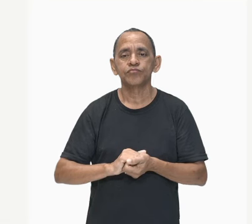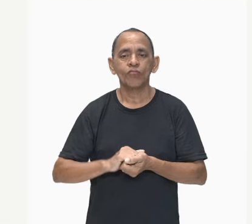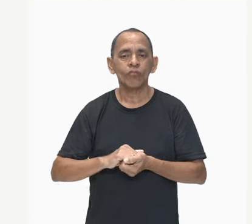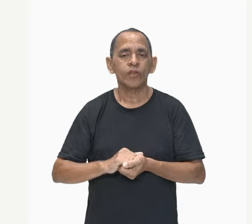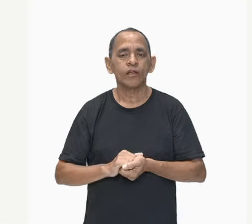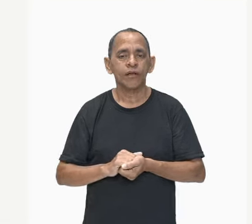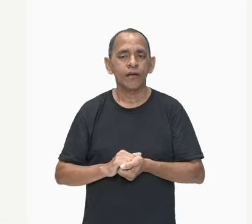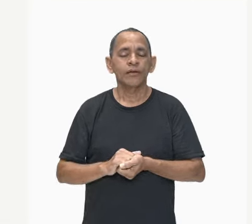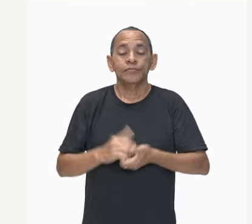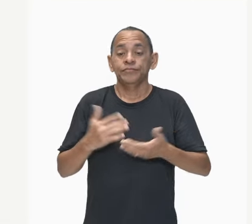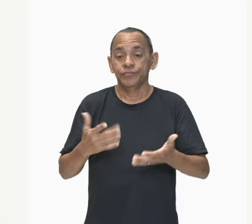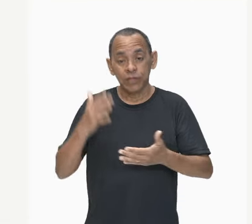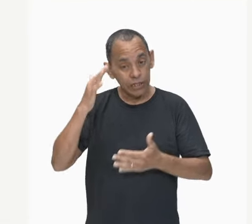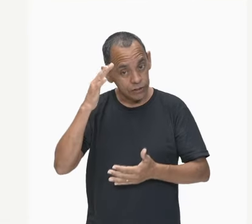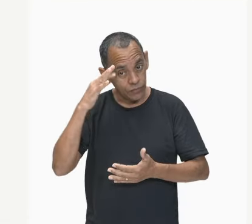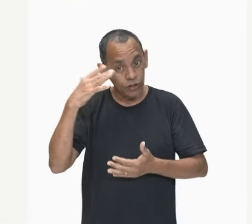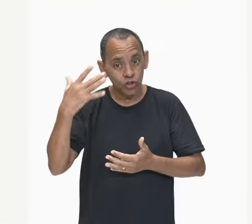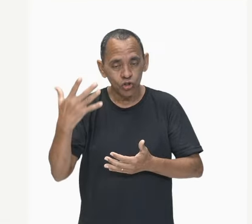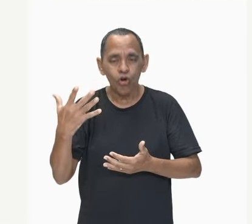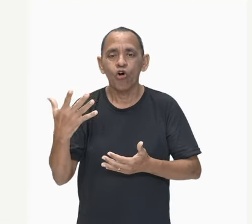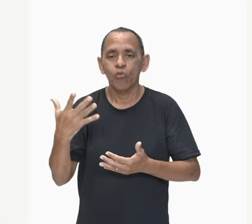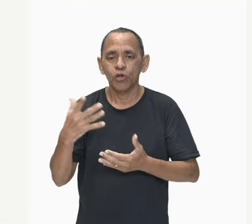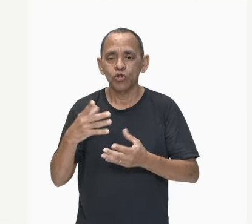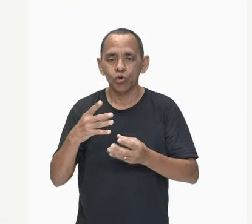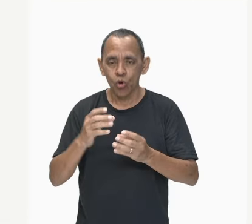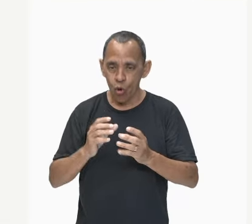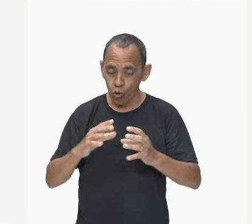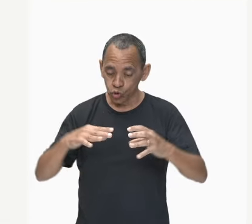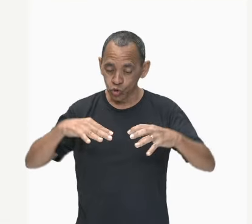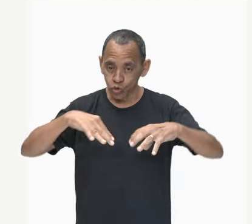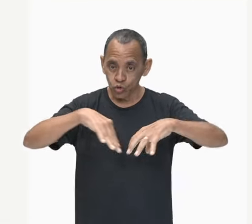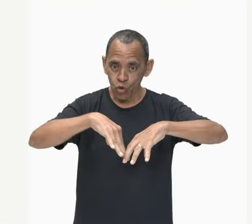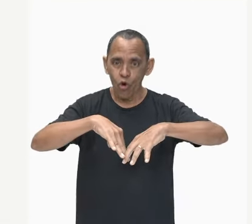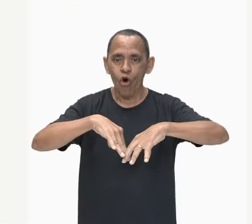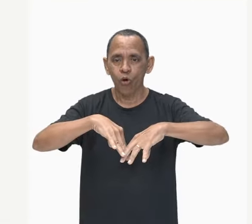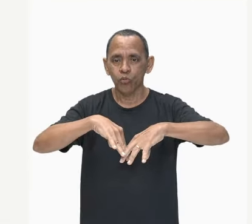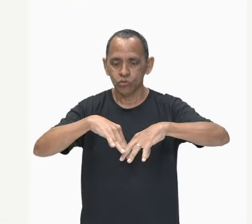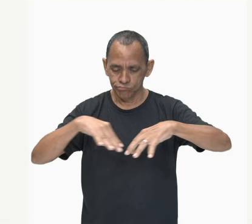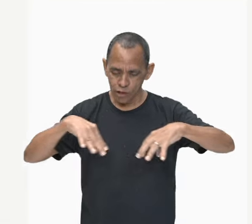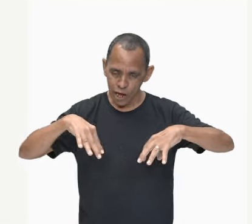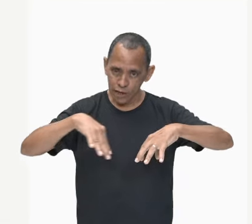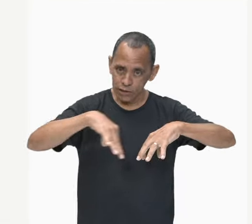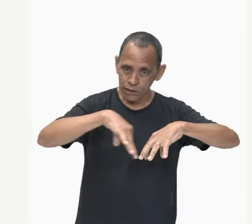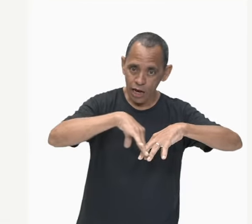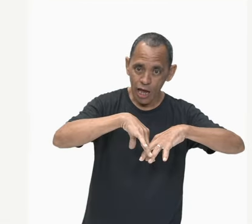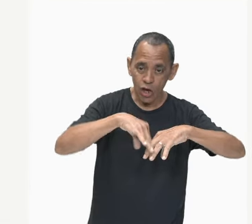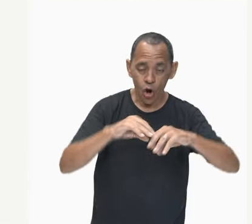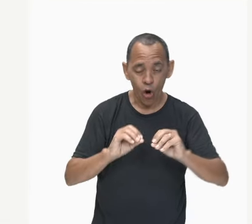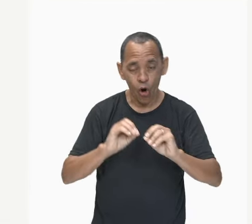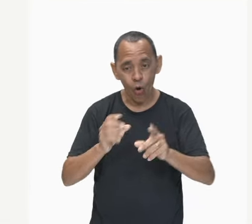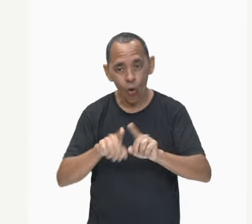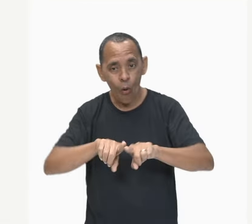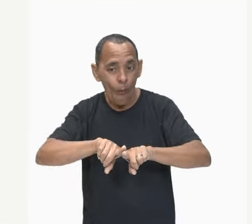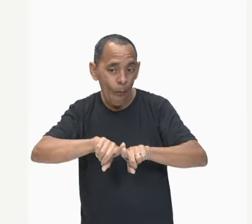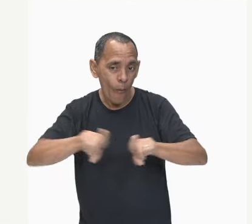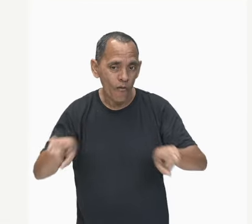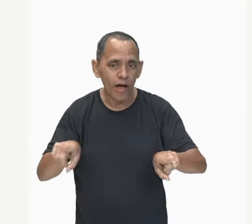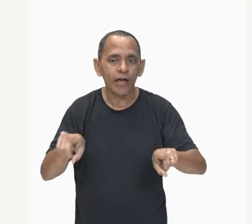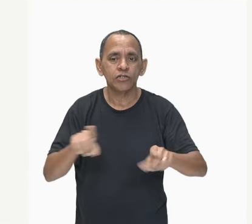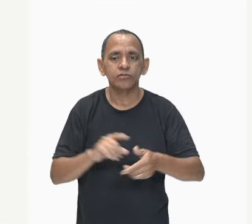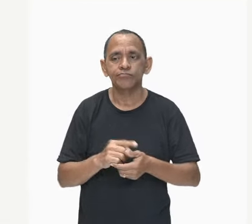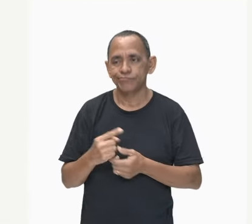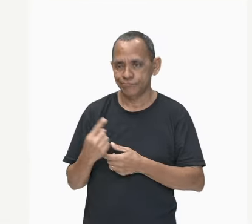os corpos se atraiam ou se afastem um dos outros. Aí aqui do lado nós temos uma imagem.